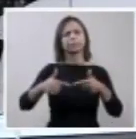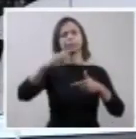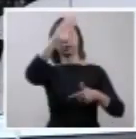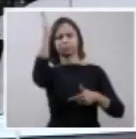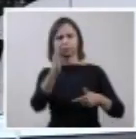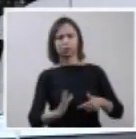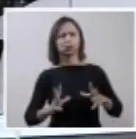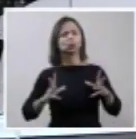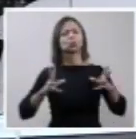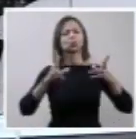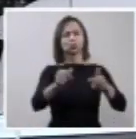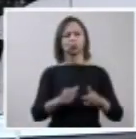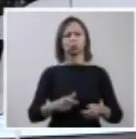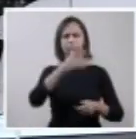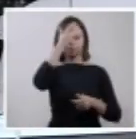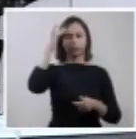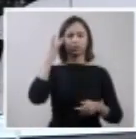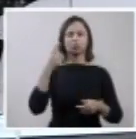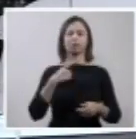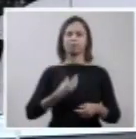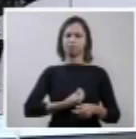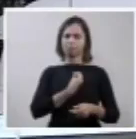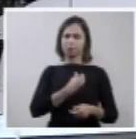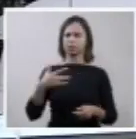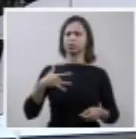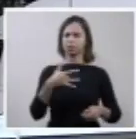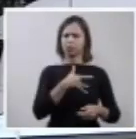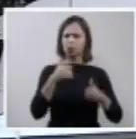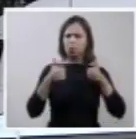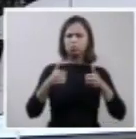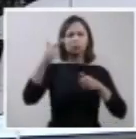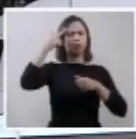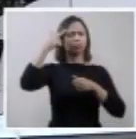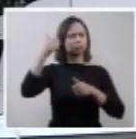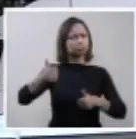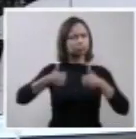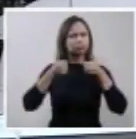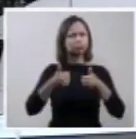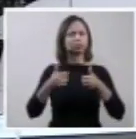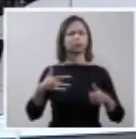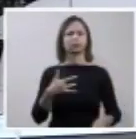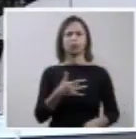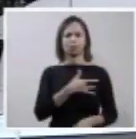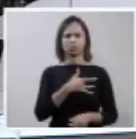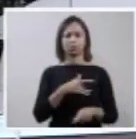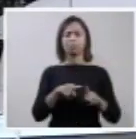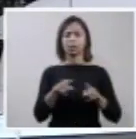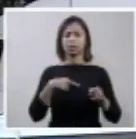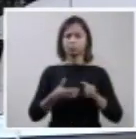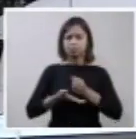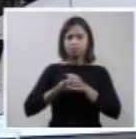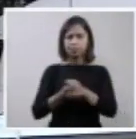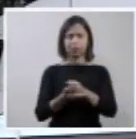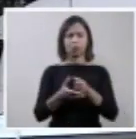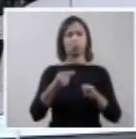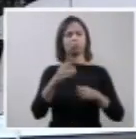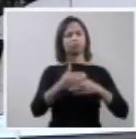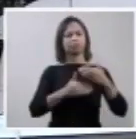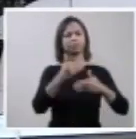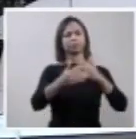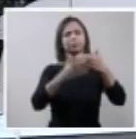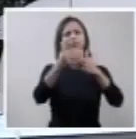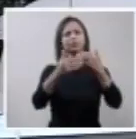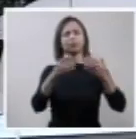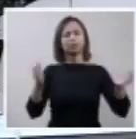e mentalmente, requer, no início deste terceiro milênio, sustentar a defesa da saúde como um processo que